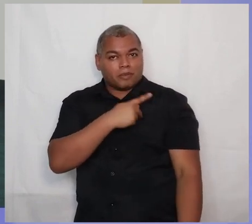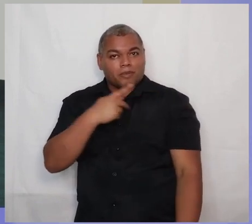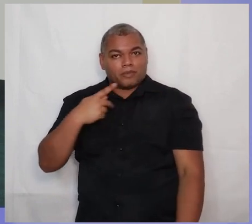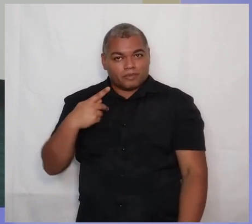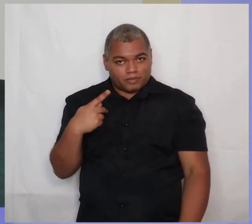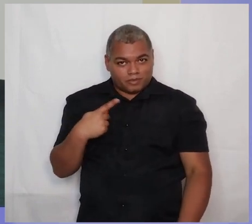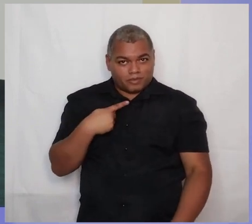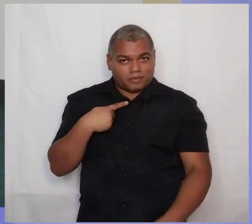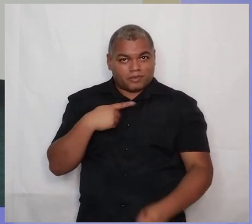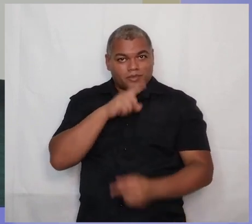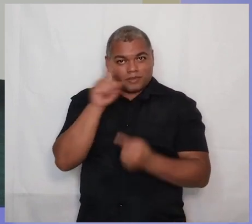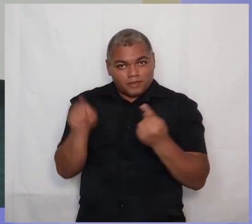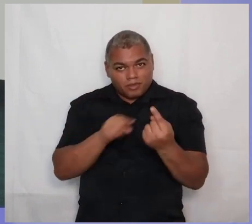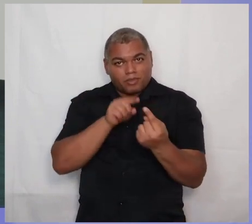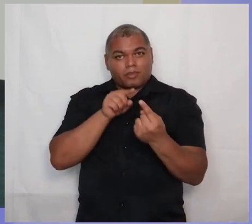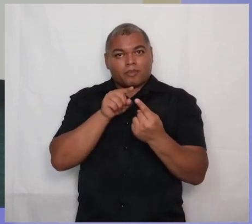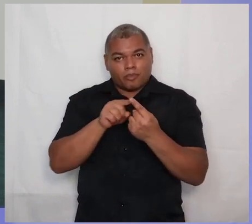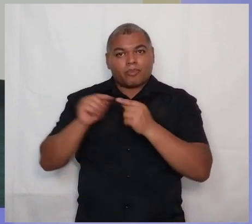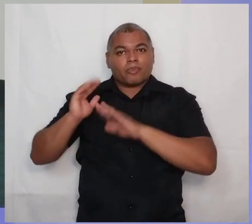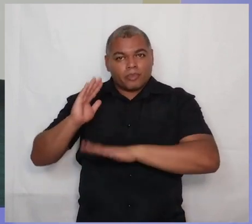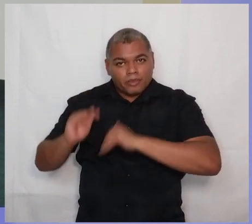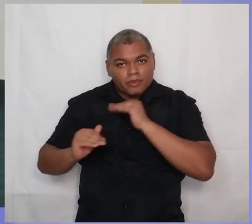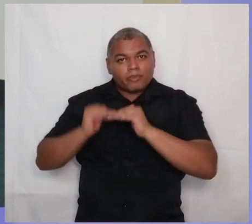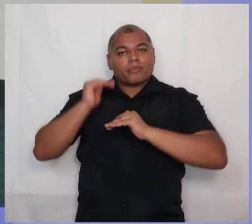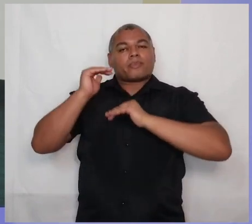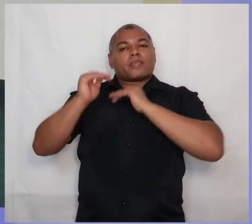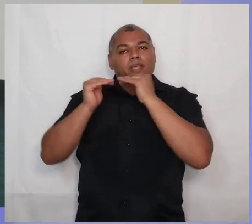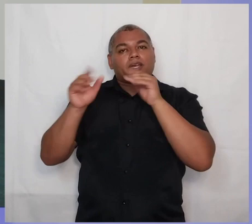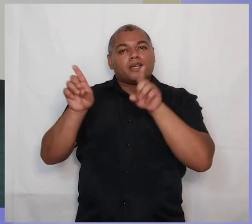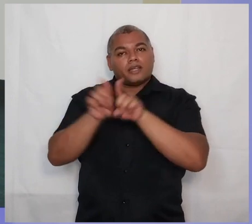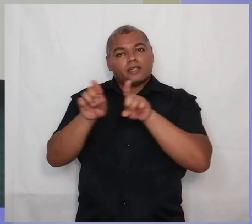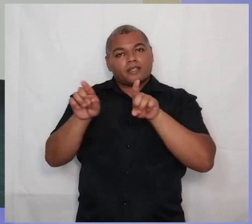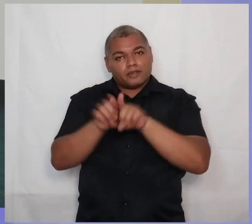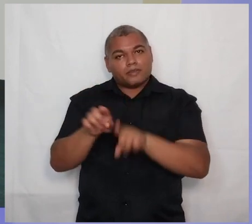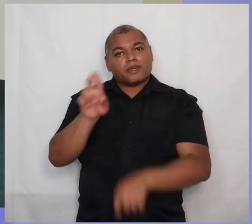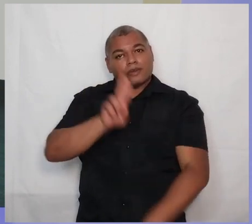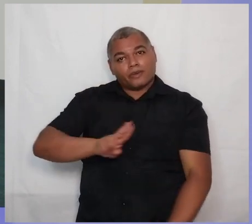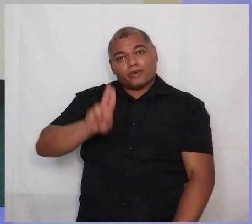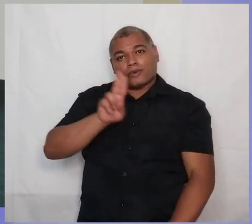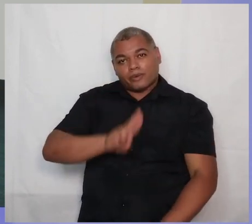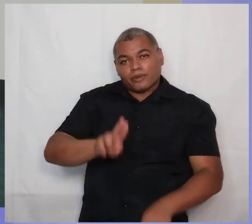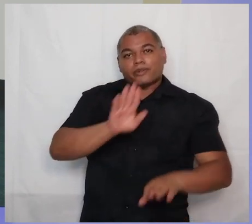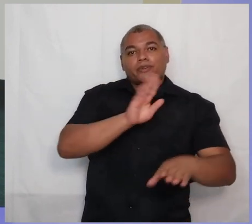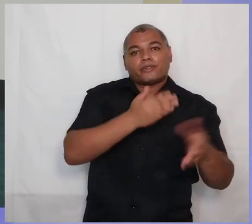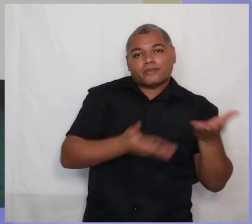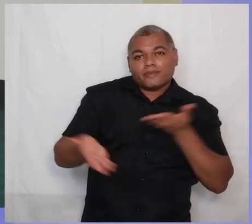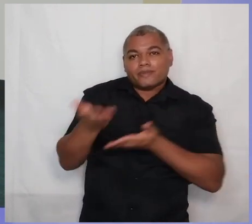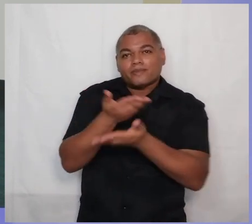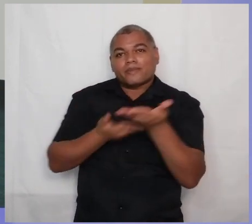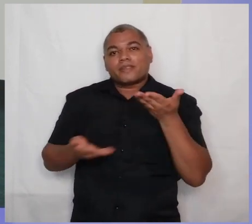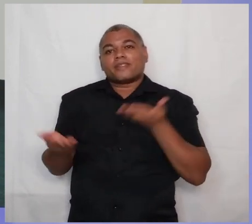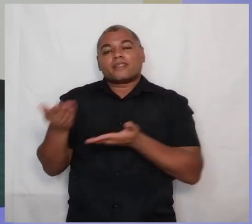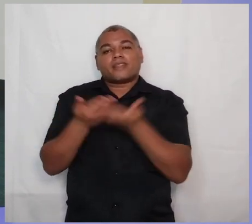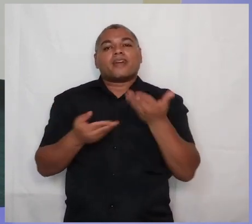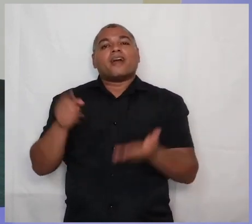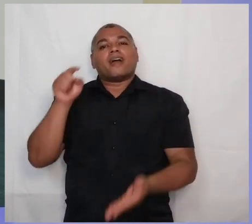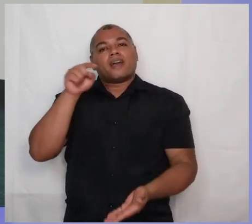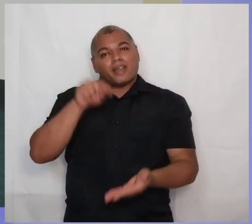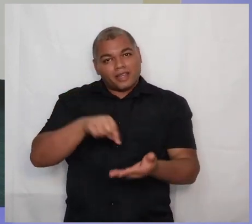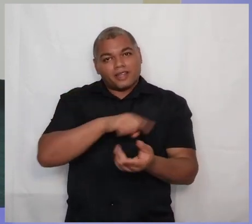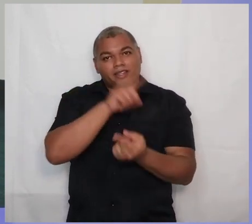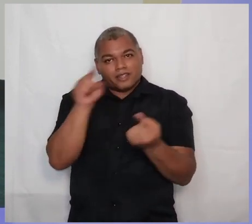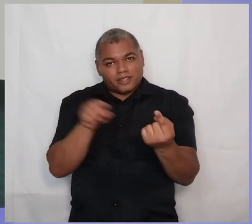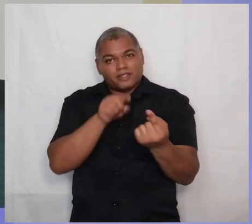amadureça e seja o instrumento para amadurecimento dos seus irmãos? Essa é a ideia. Cristo é o principal dom.